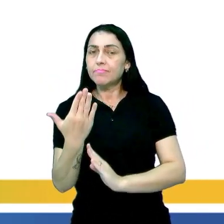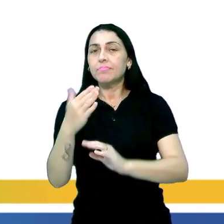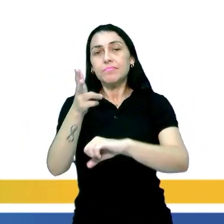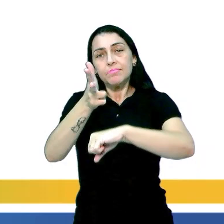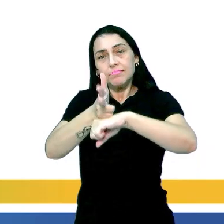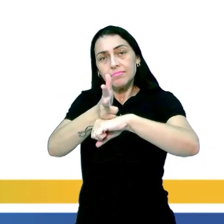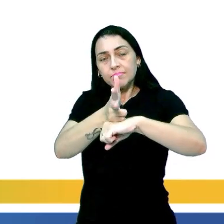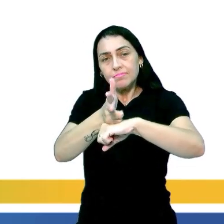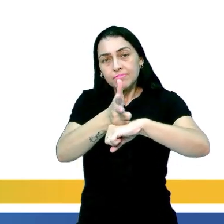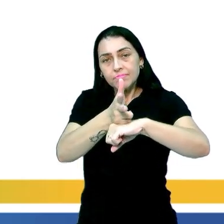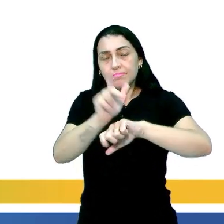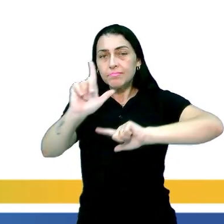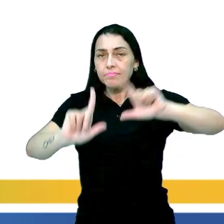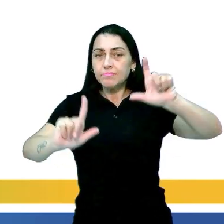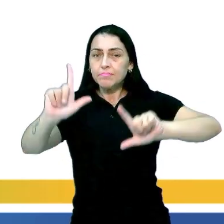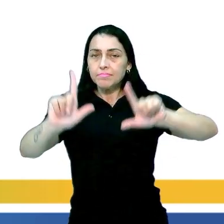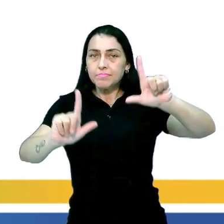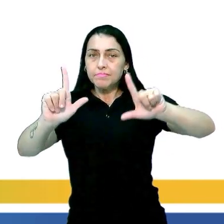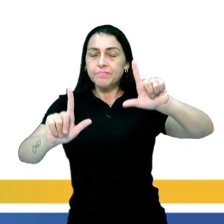câmeras, né, na televisão.